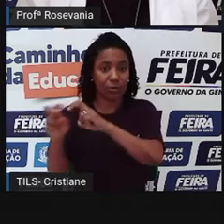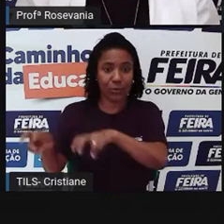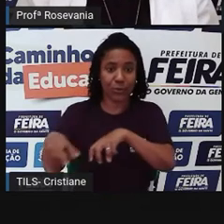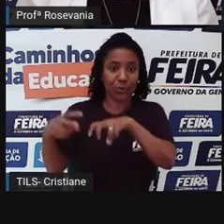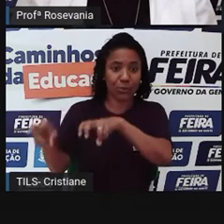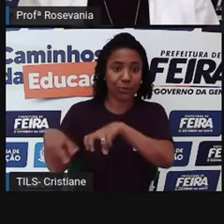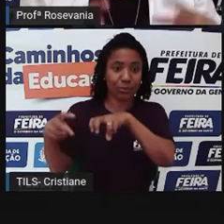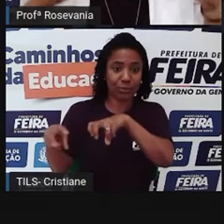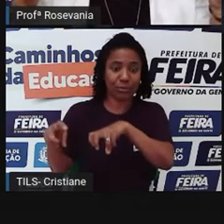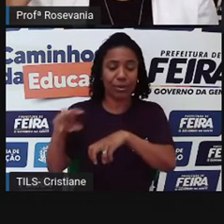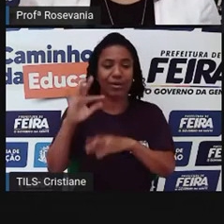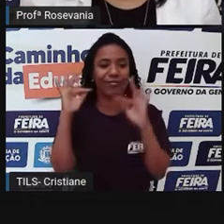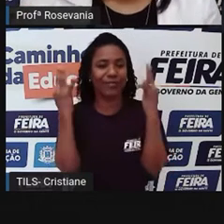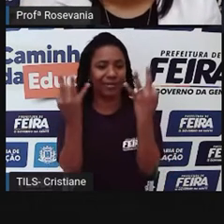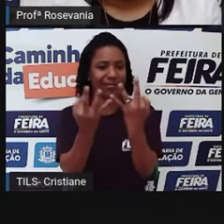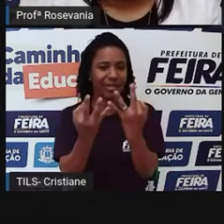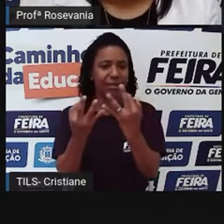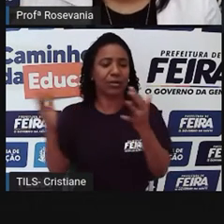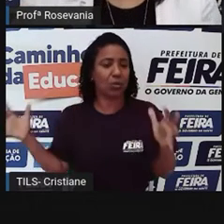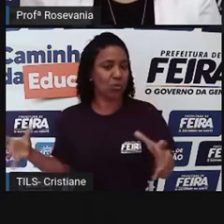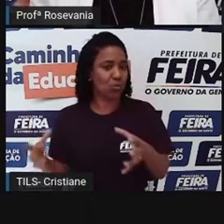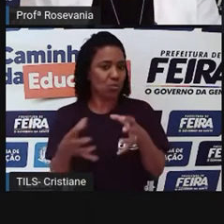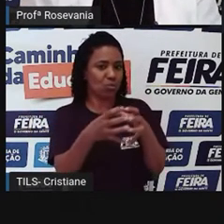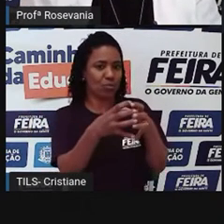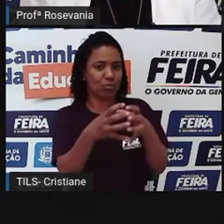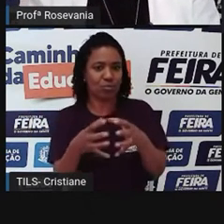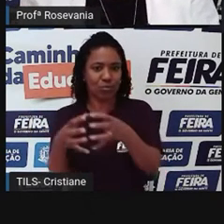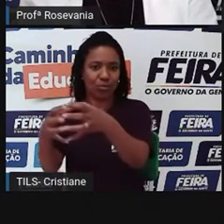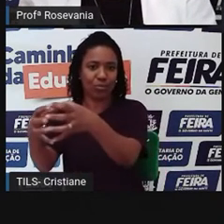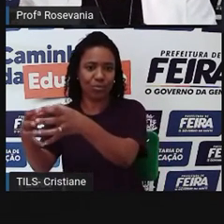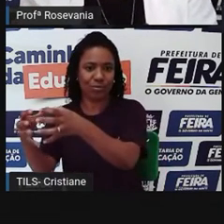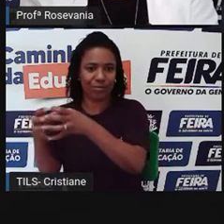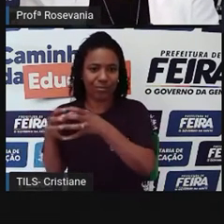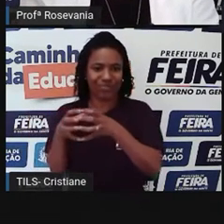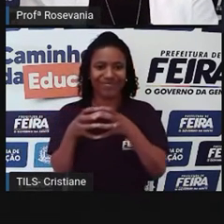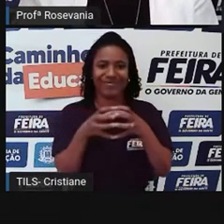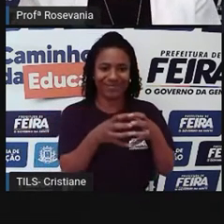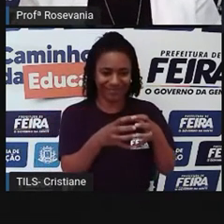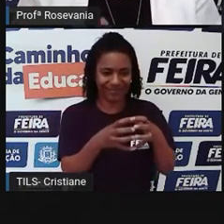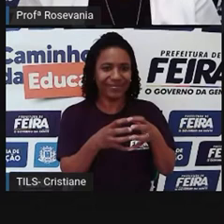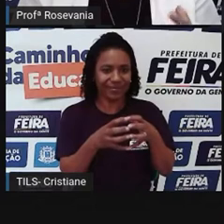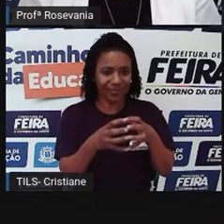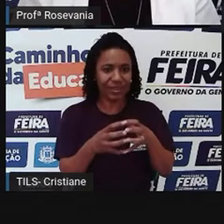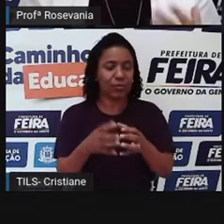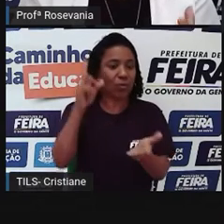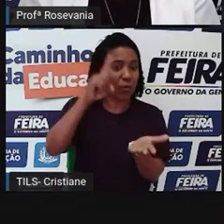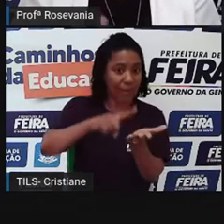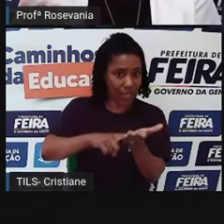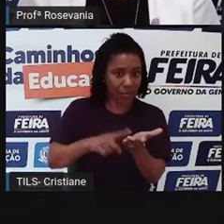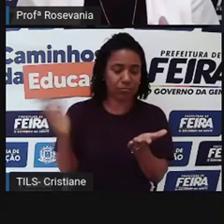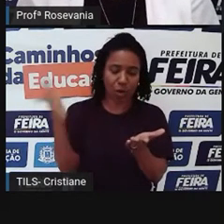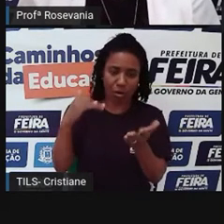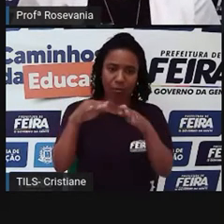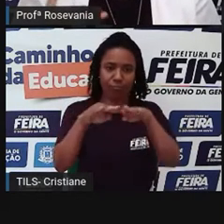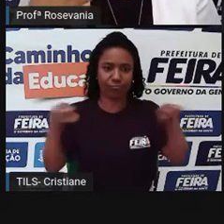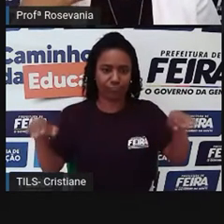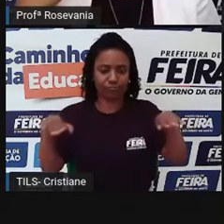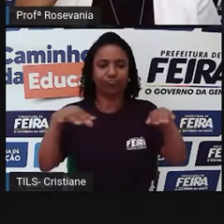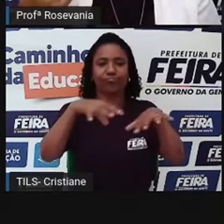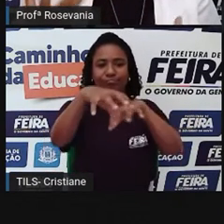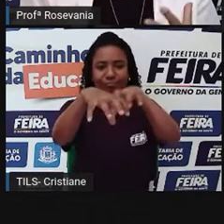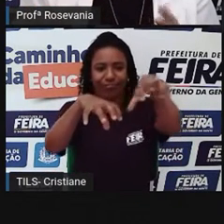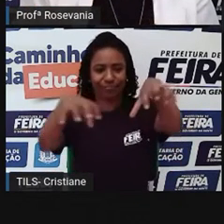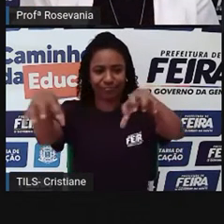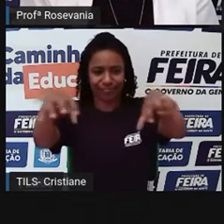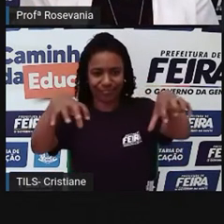até montam uma feira específica de produtos da agricultura familiar, né, quando eles beneficiam algumas dessas frutas,